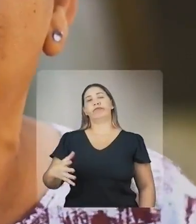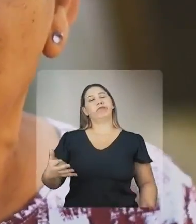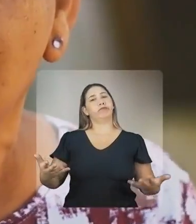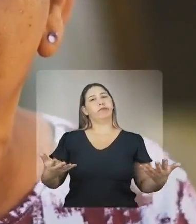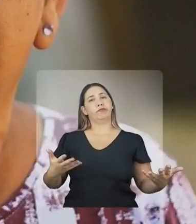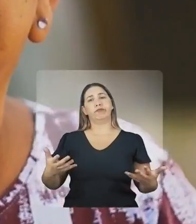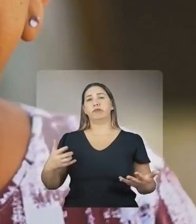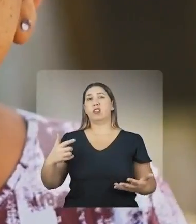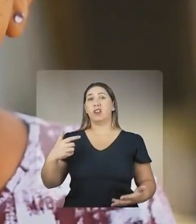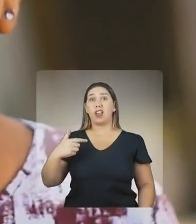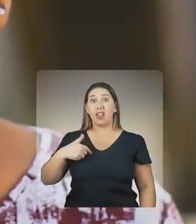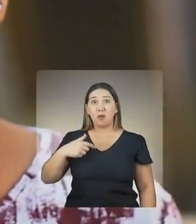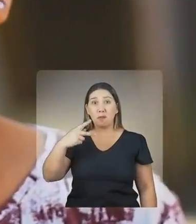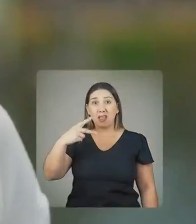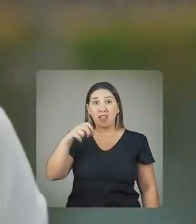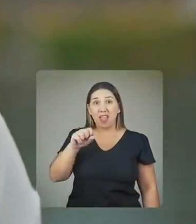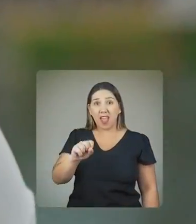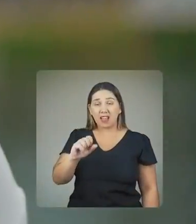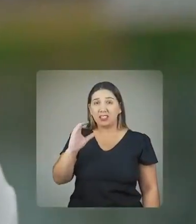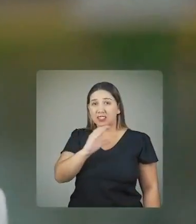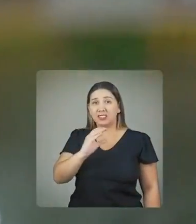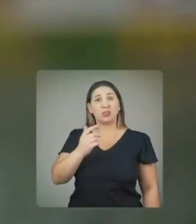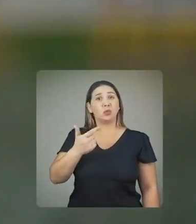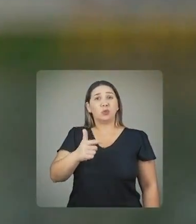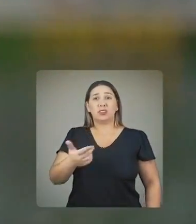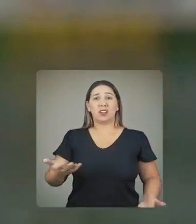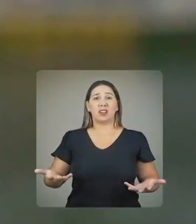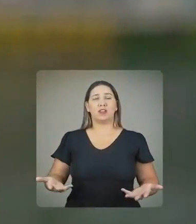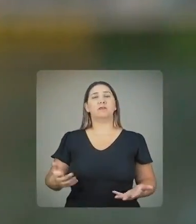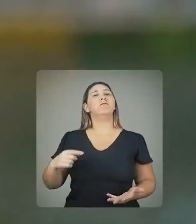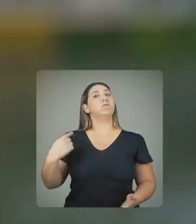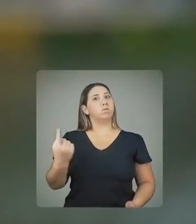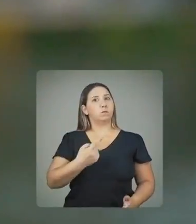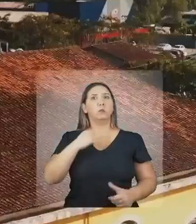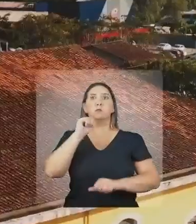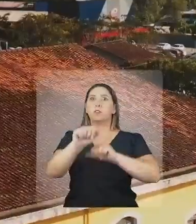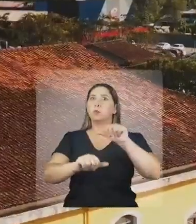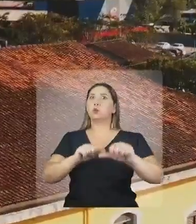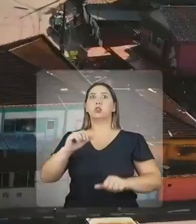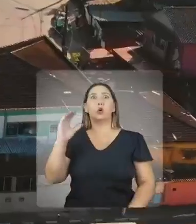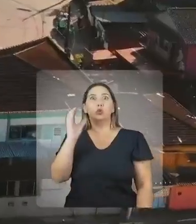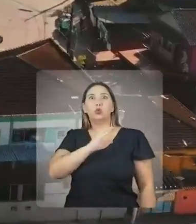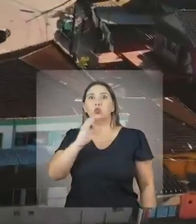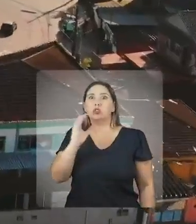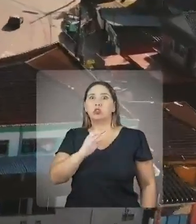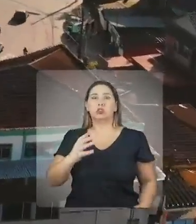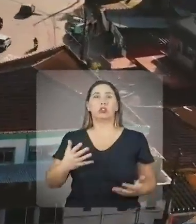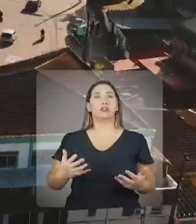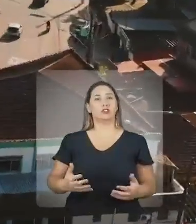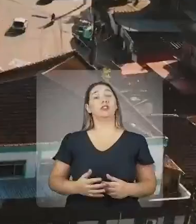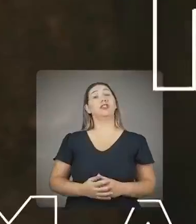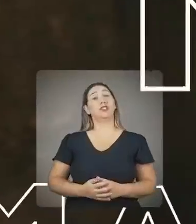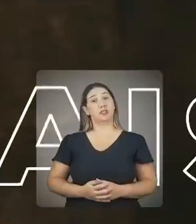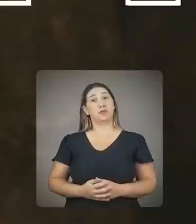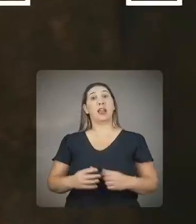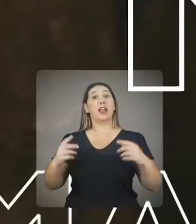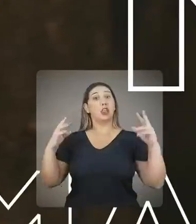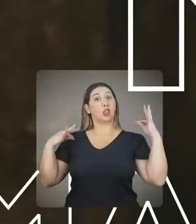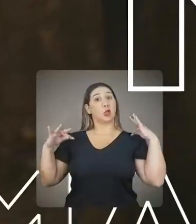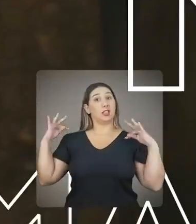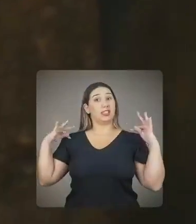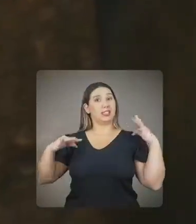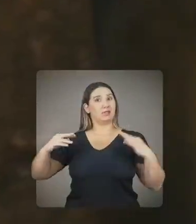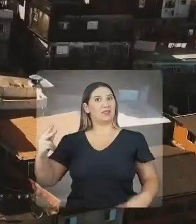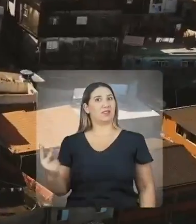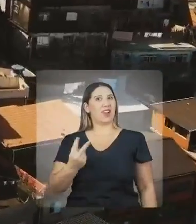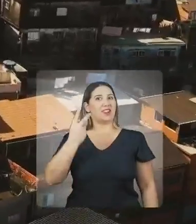É um ponto de socorro. A gente não tem. Mas isso vai mudar urgentemente. Rosana vai valorizar ainda mais o turismo